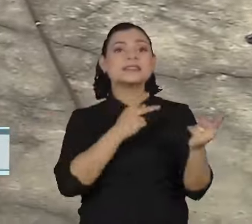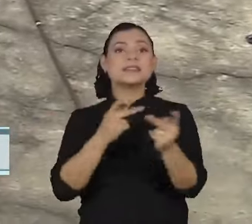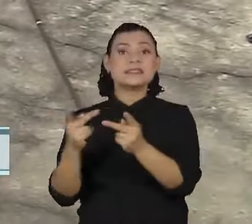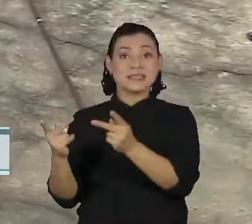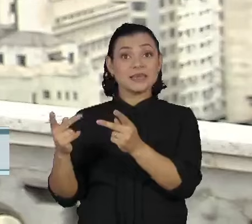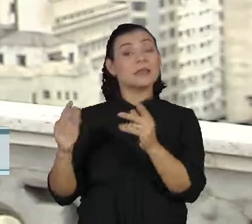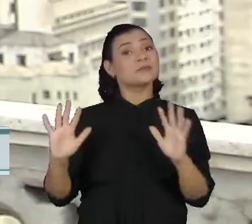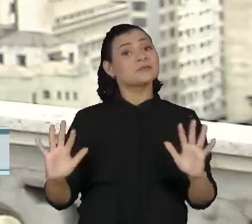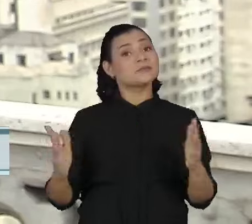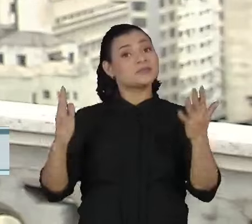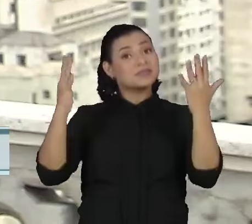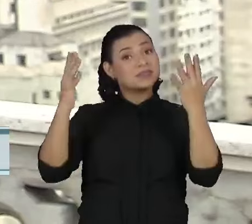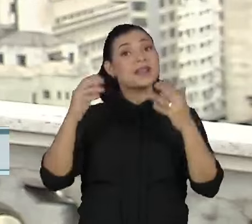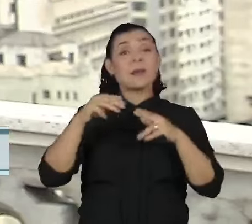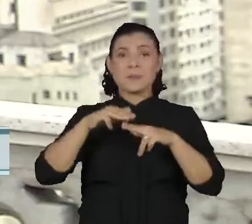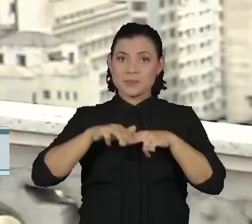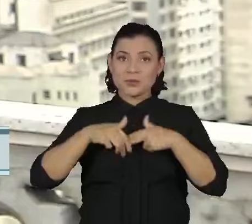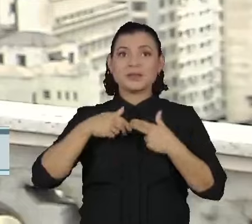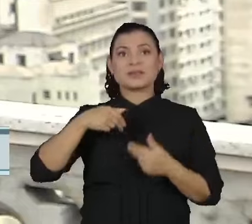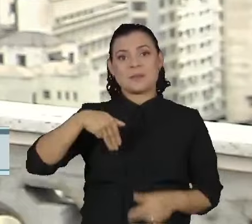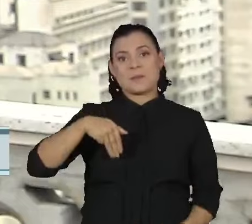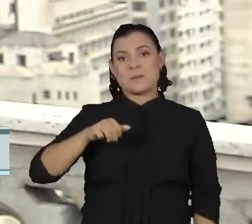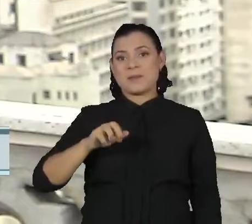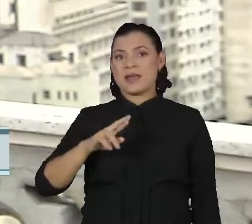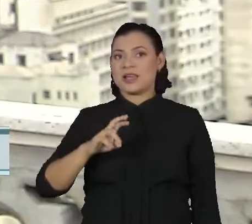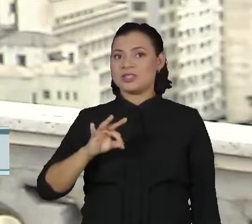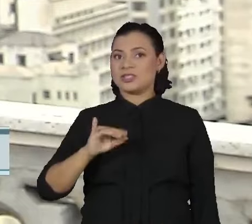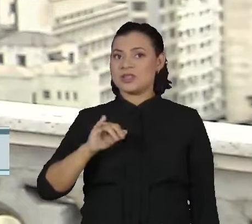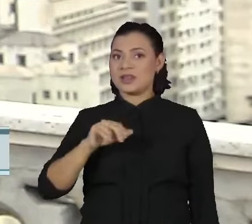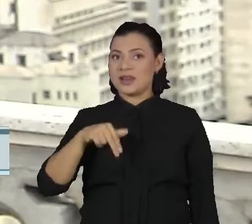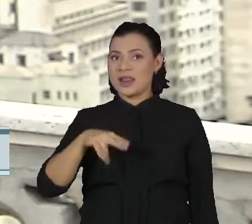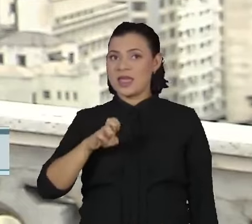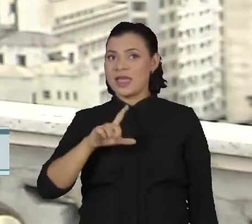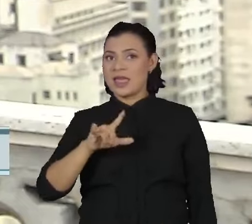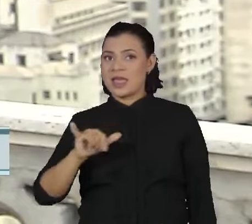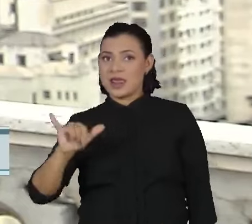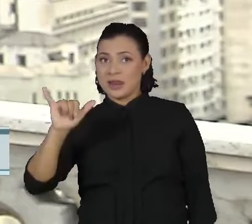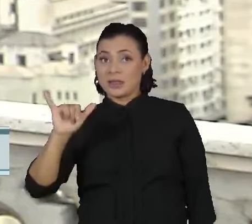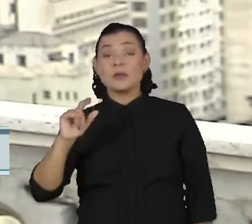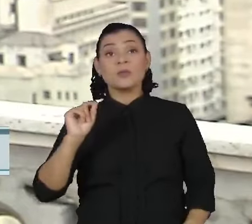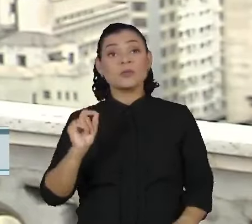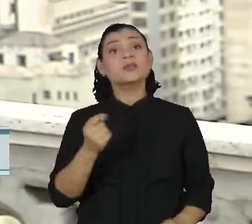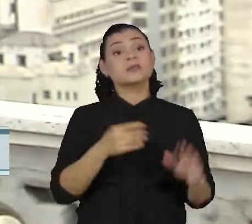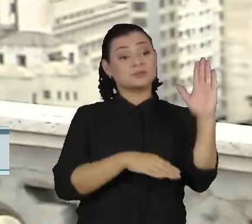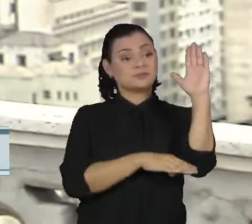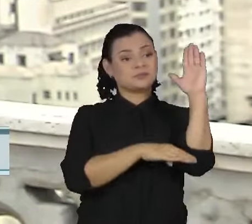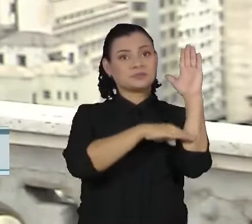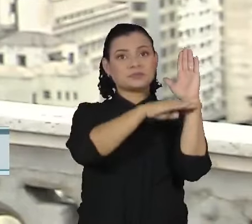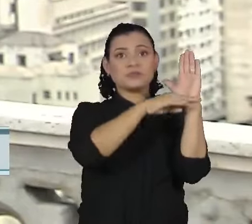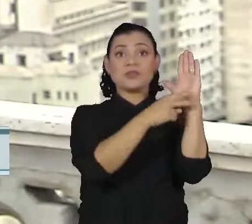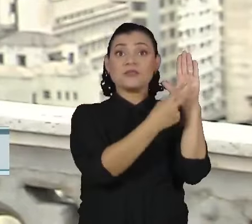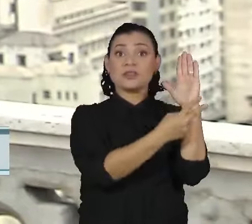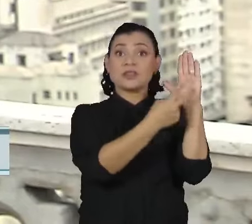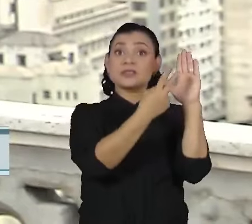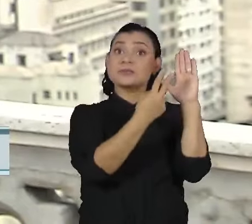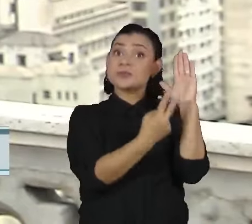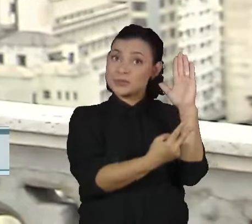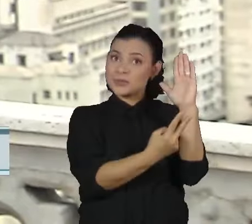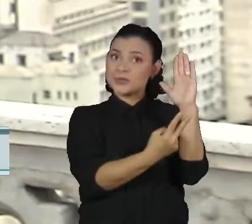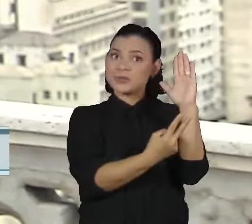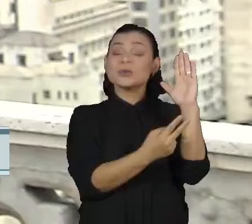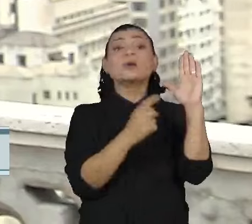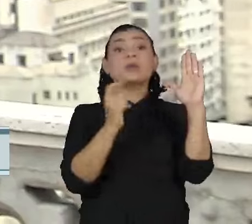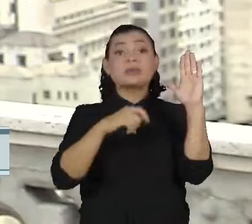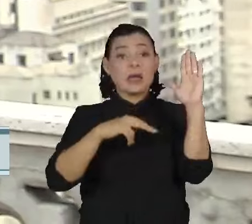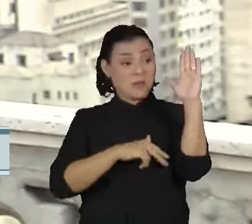do Edifício Martinelli. O público tem acesso também, pela primeira vez na história, ao 25º andar. Ou seja, é possível conhecer não só a vista e o